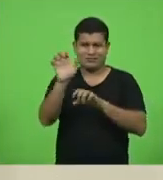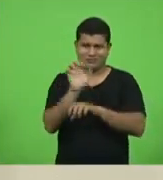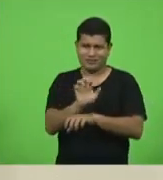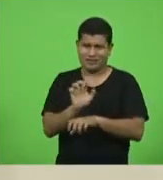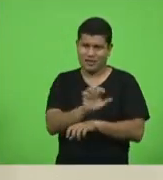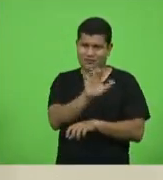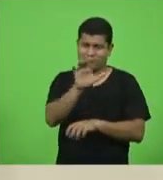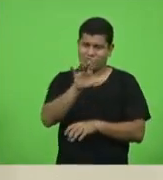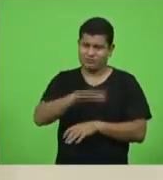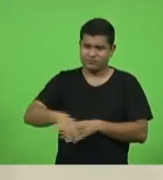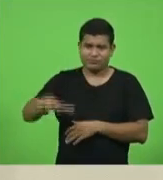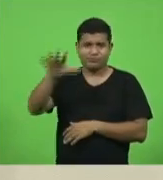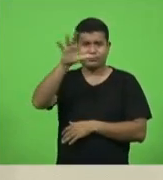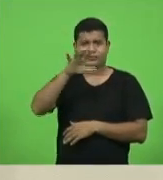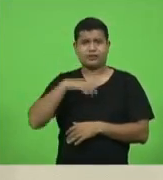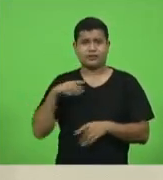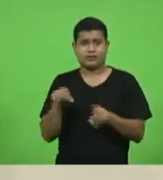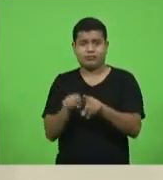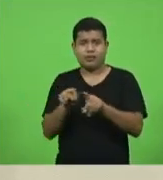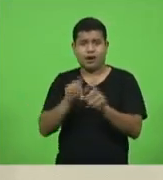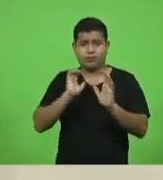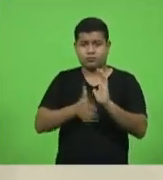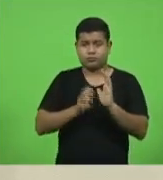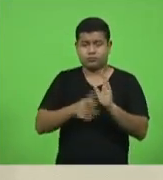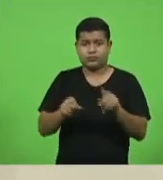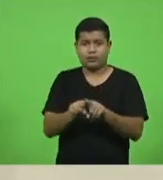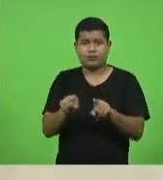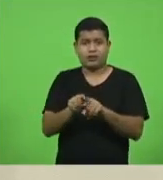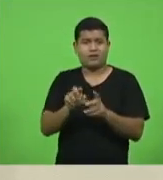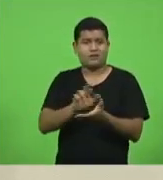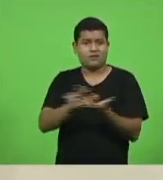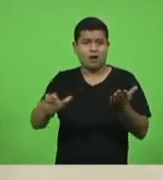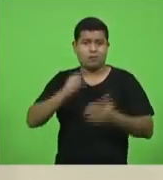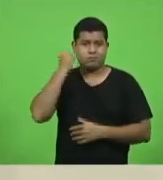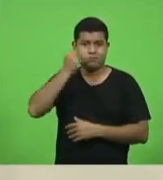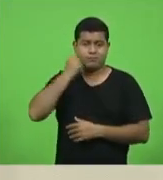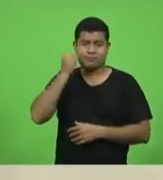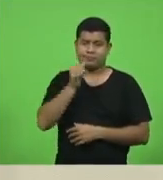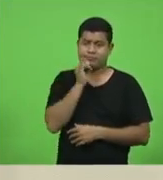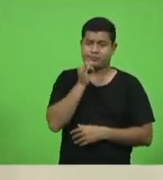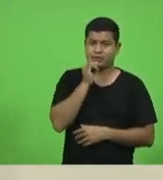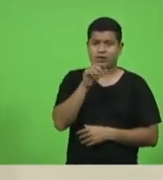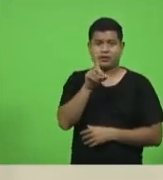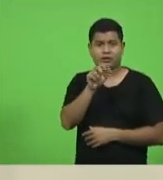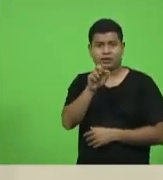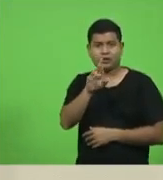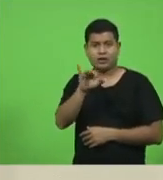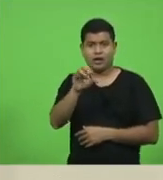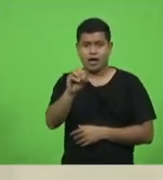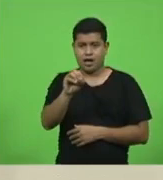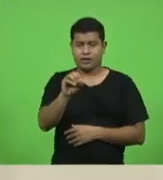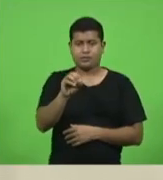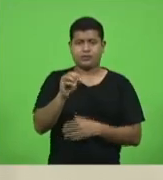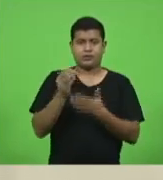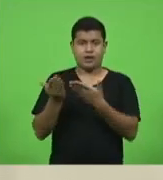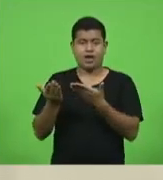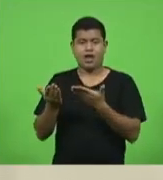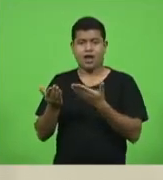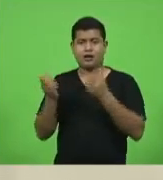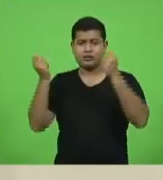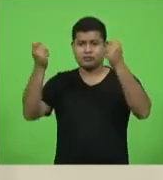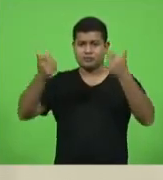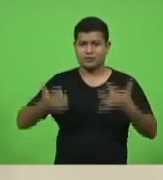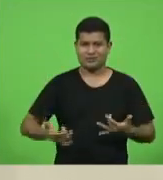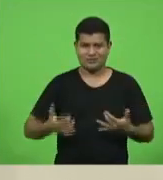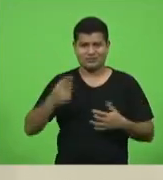tem um consenso entre vários senadores, a exemplo o senador Dário Berger, que falou na nossa jornada nacional,